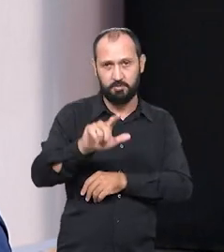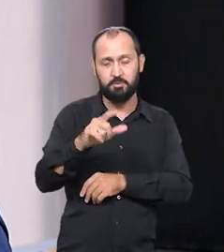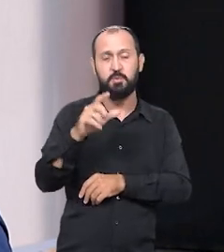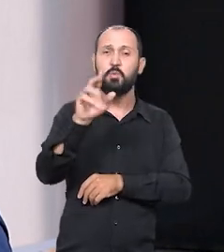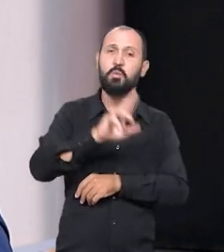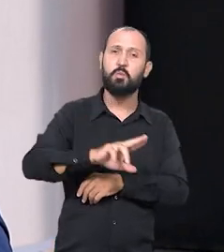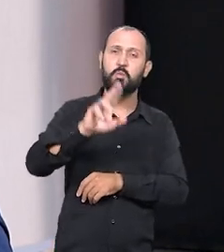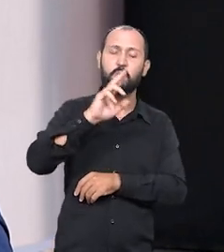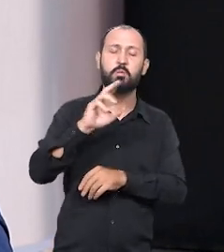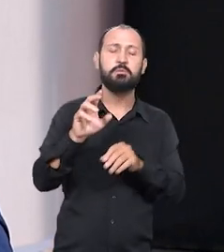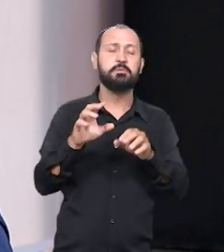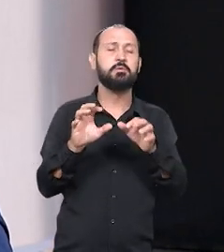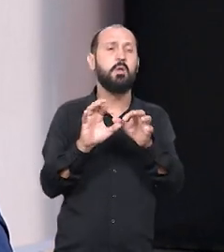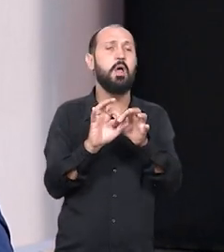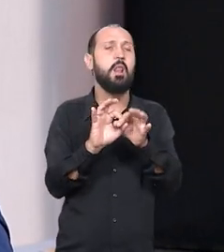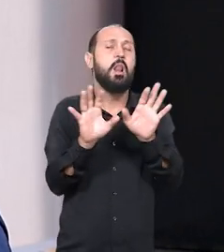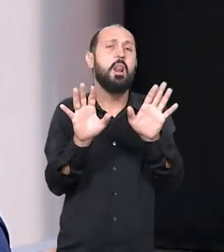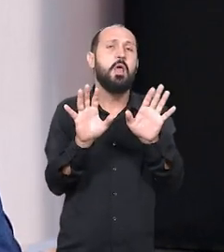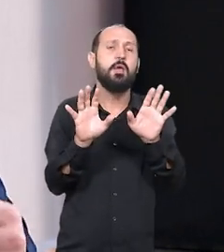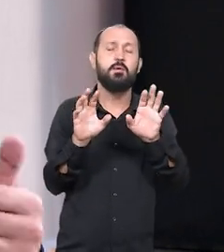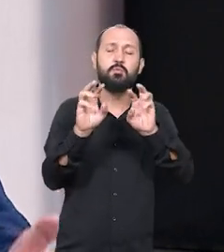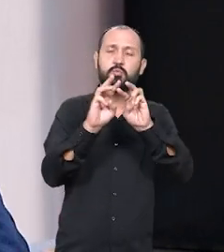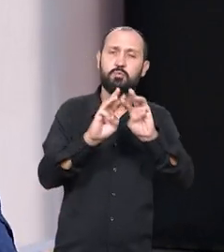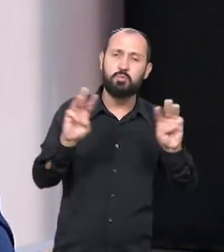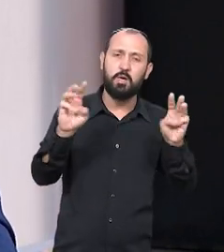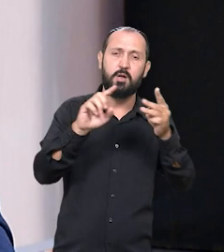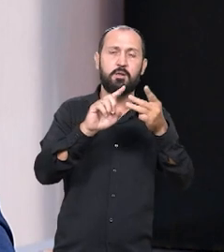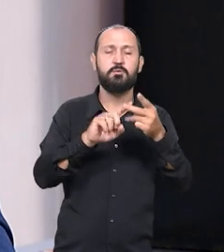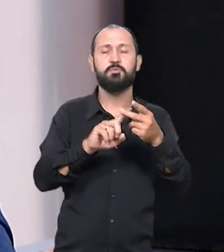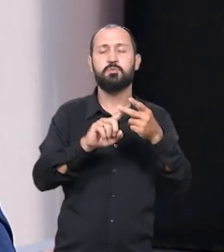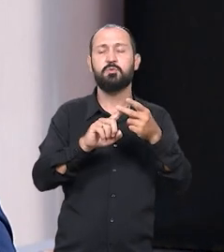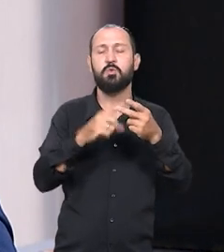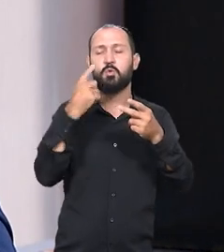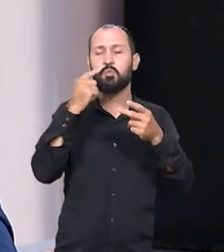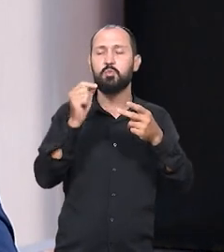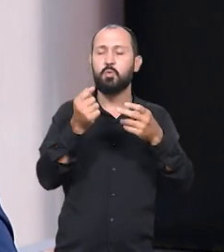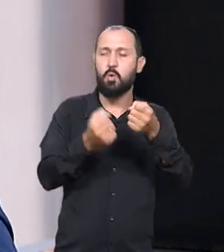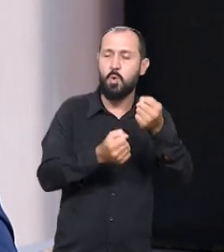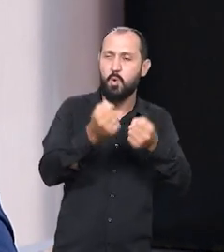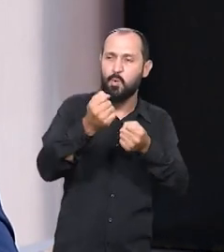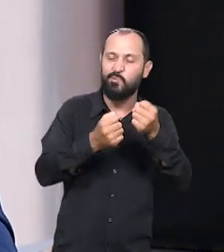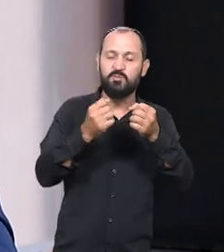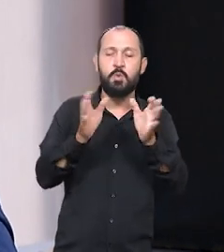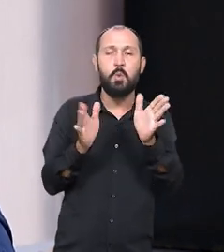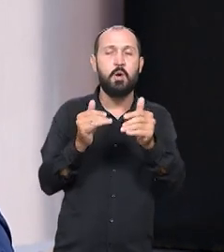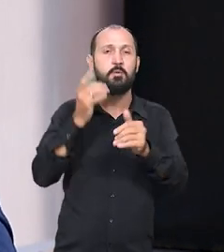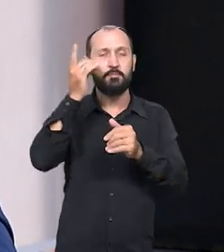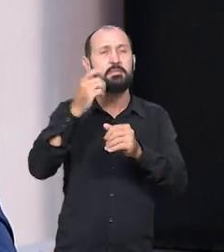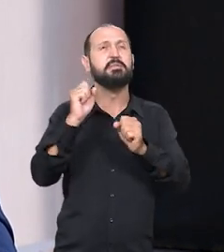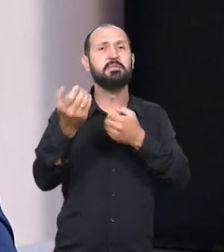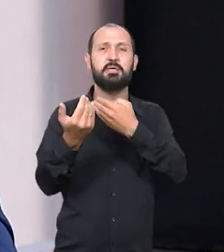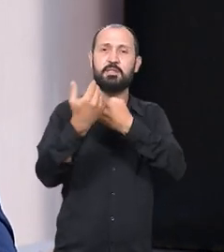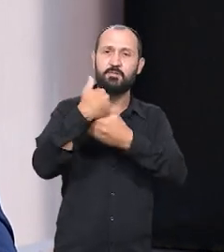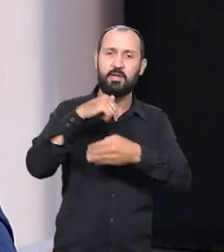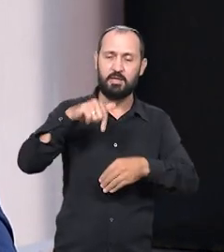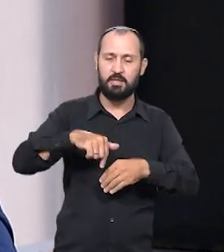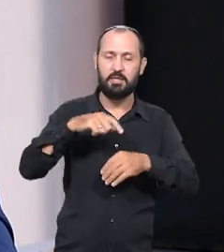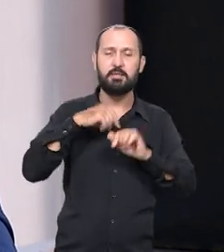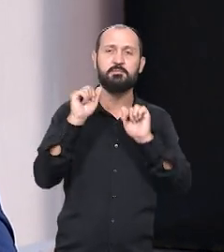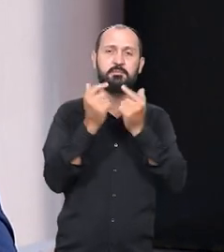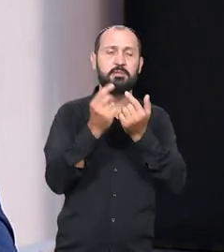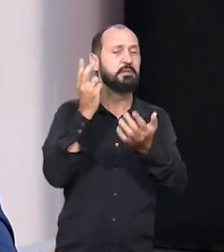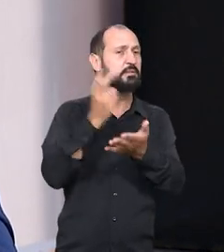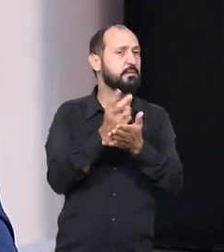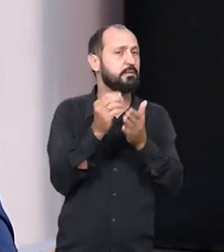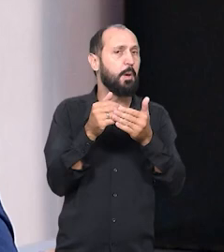através dos canais abertos no site do gabinete exonerante, no próprio gabinete, se você quiser visitar a gente aqui na Assembleia, o gabinete está de